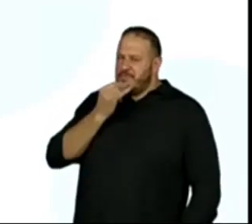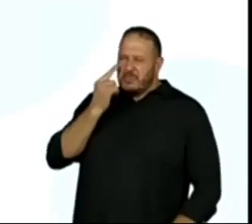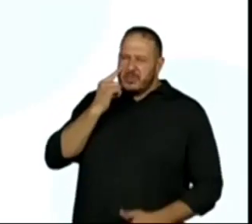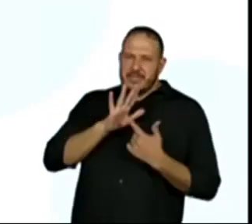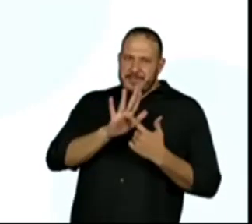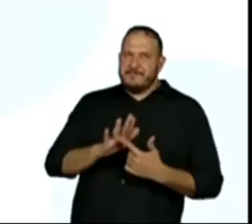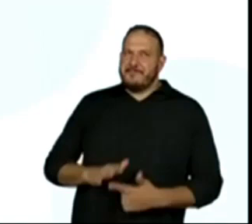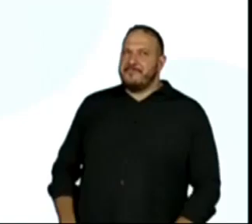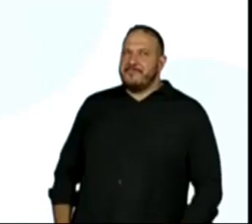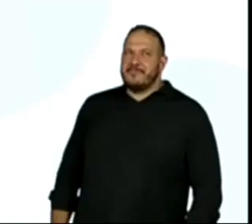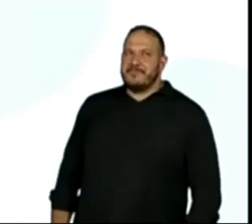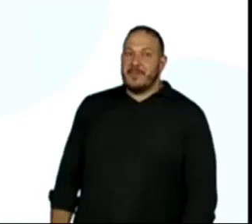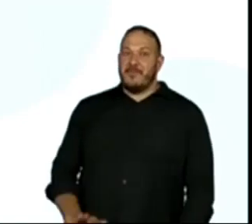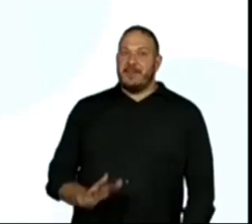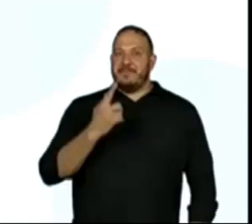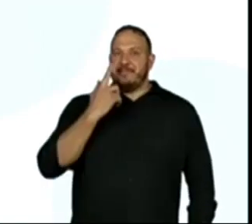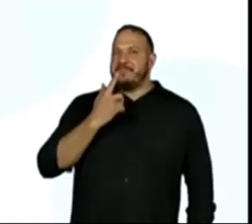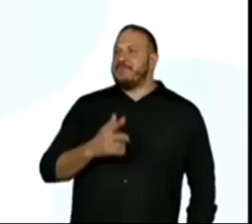vamos começar.